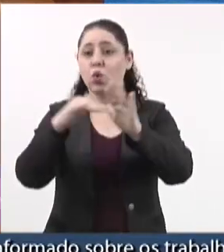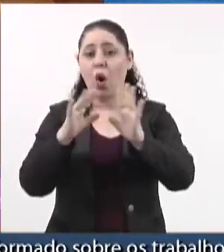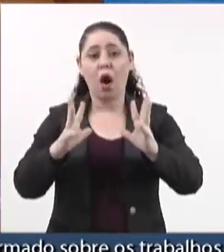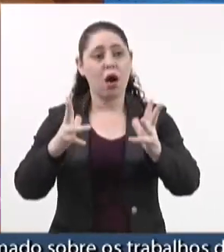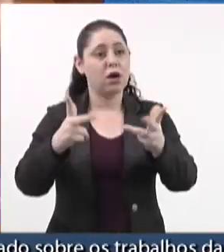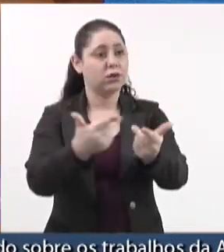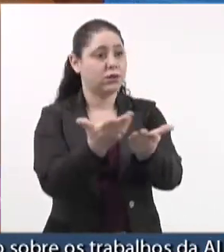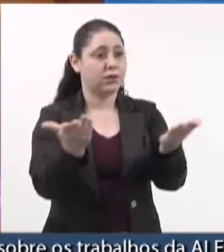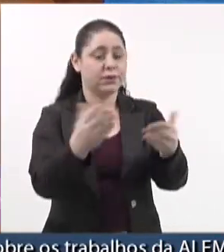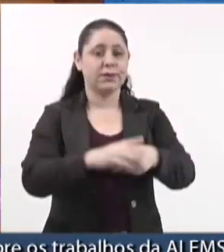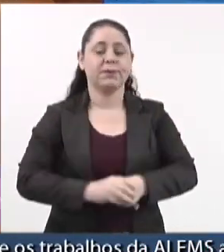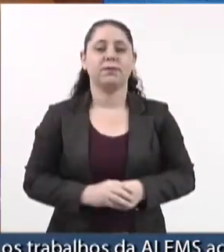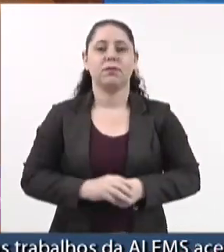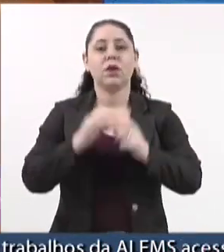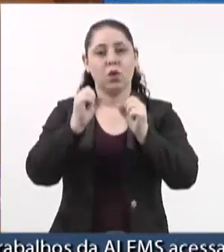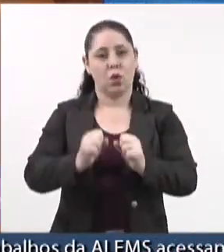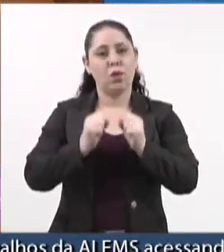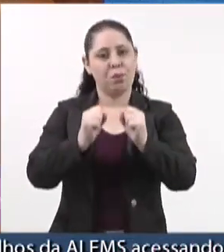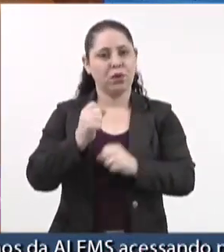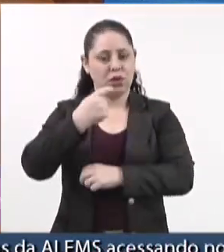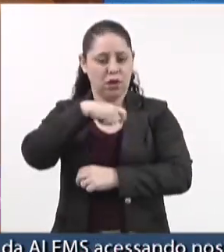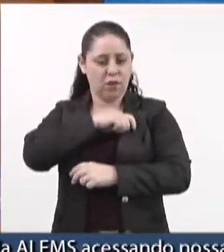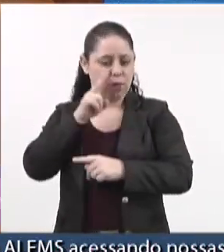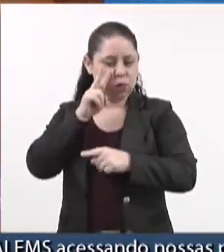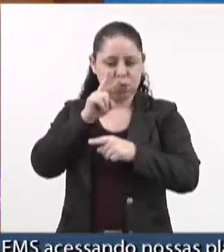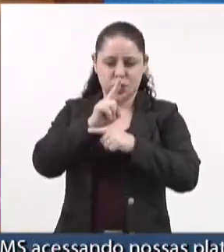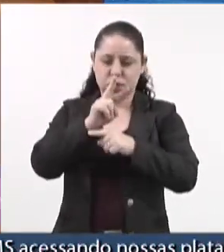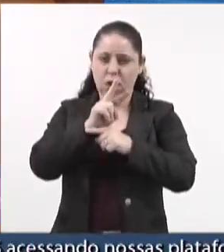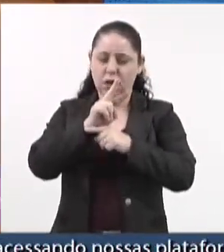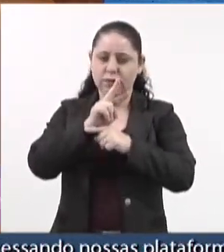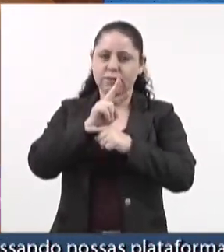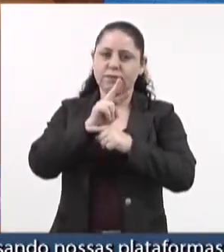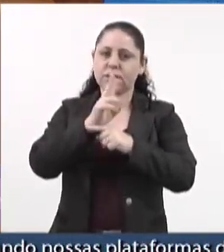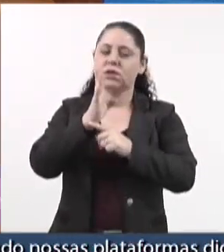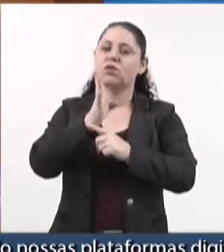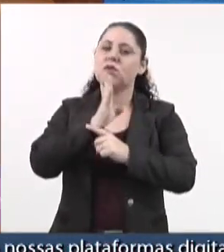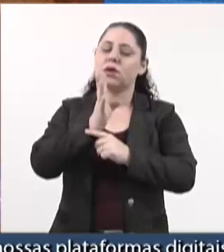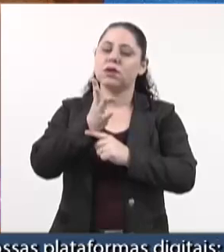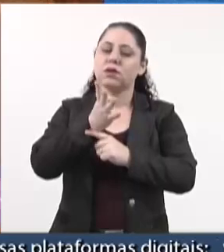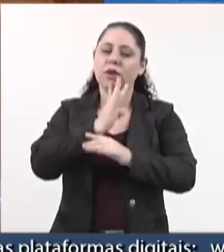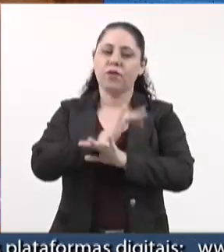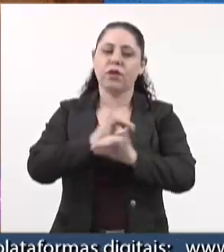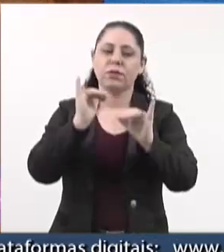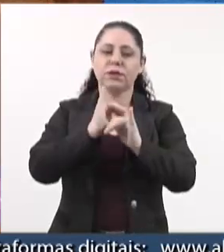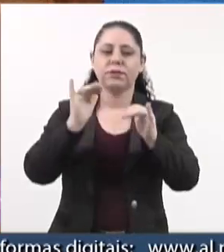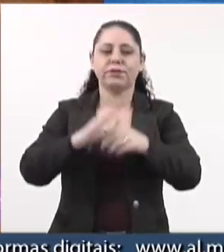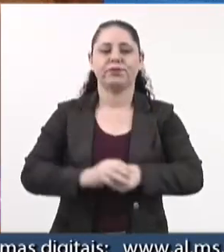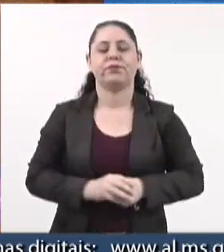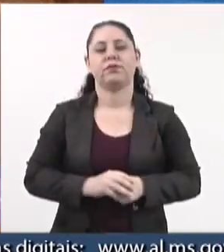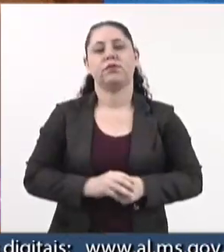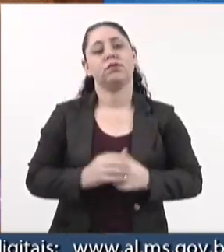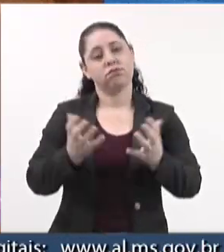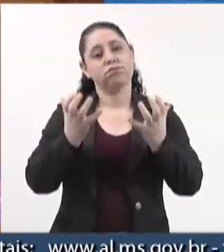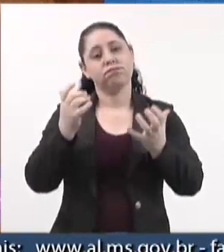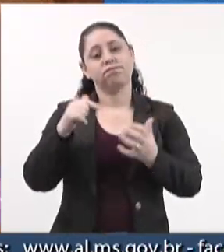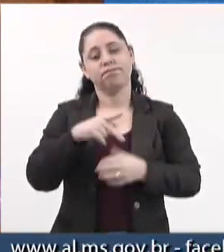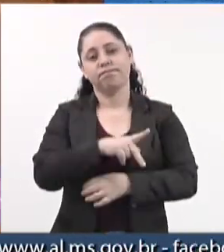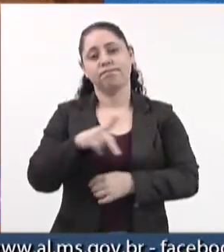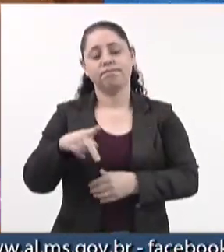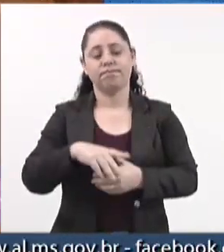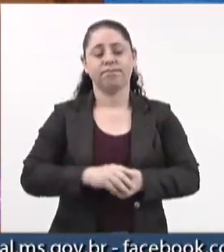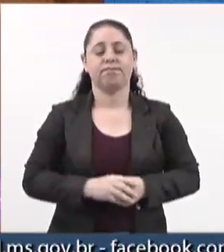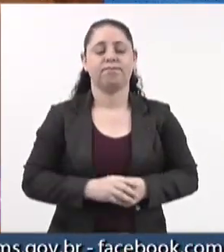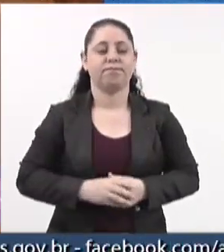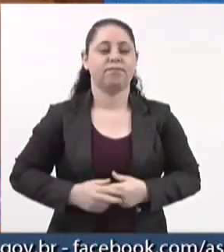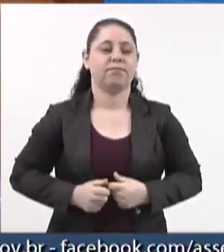o seu poder de fiscalização, de complementação. Então, é isso que nós estamos querendo aqui, senhor presidente.